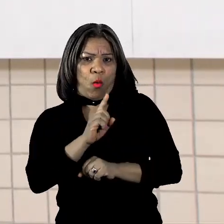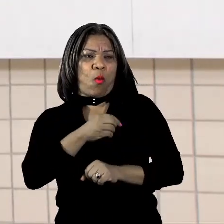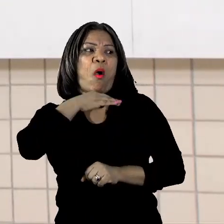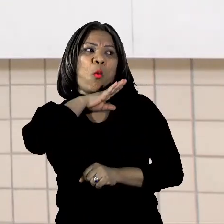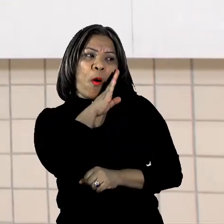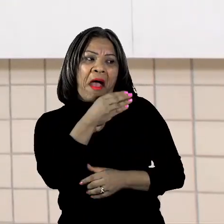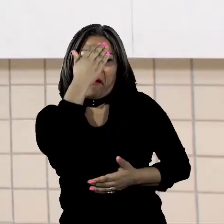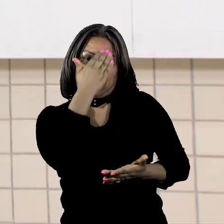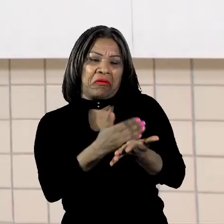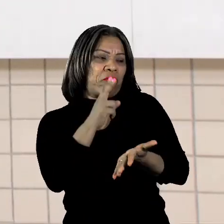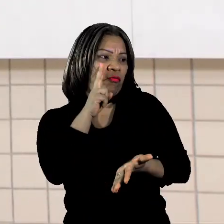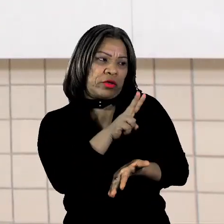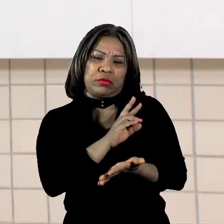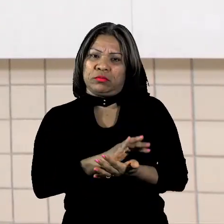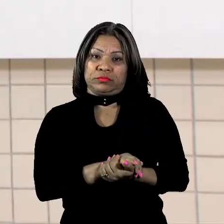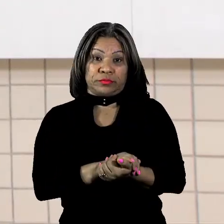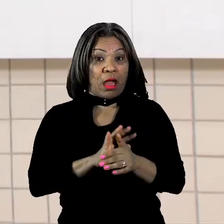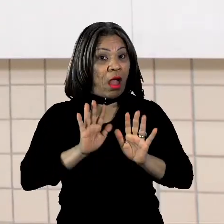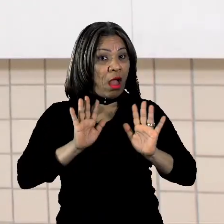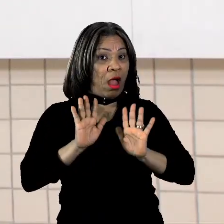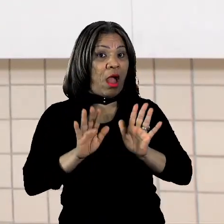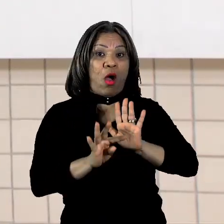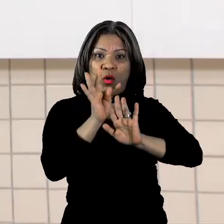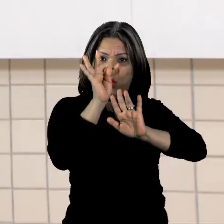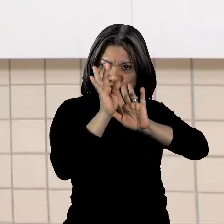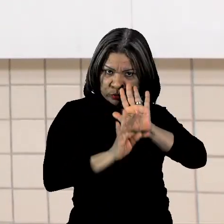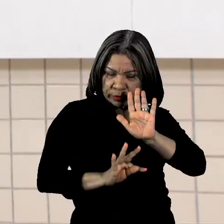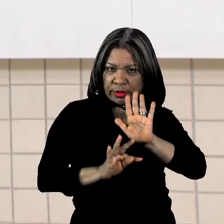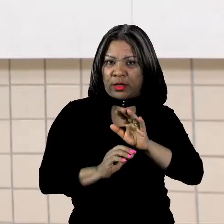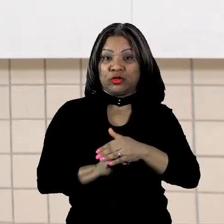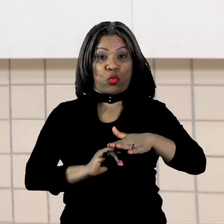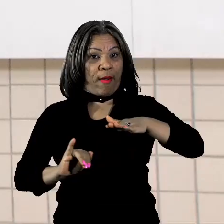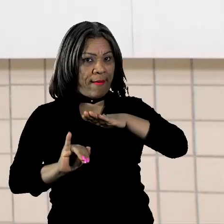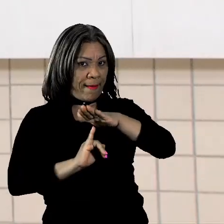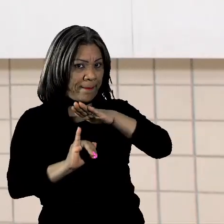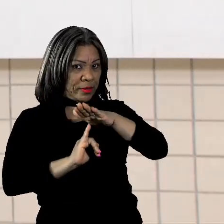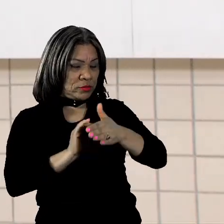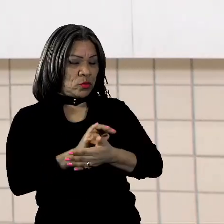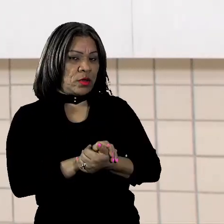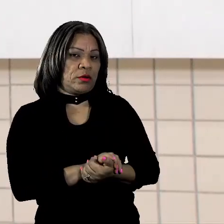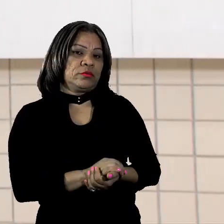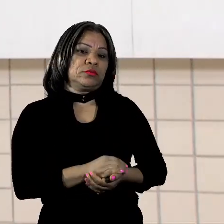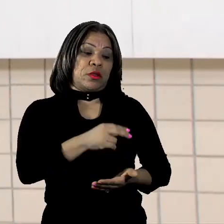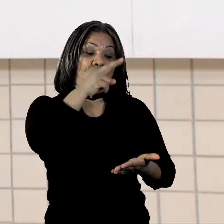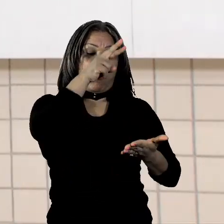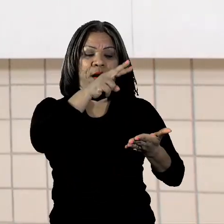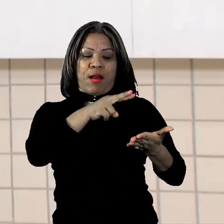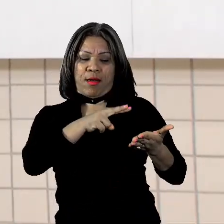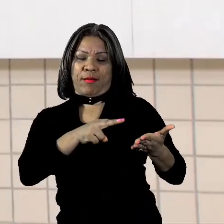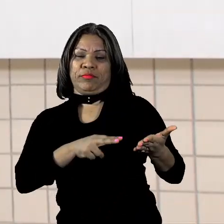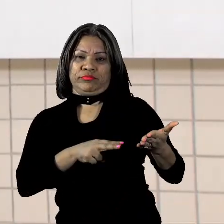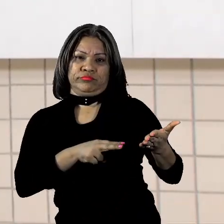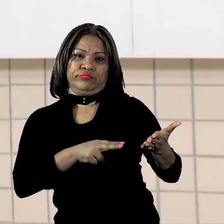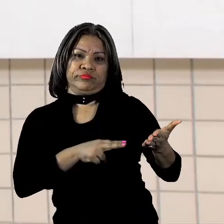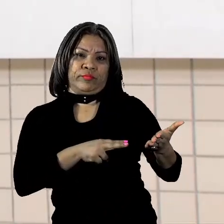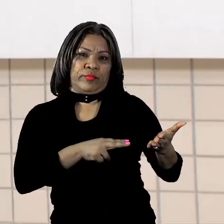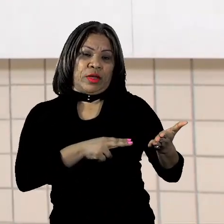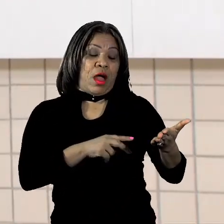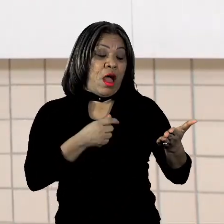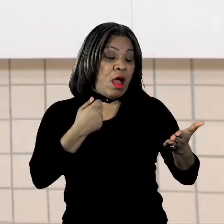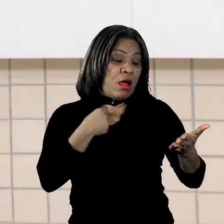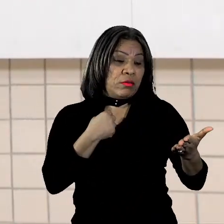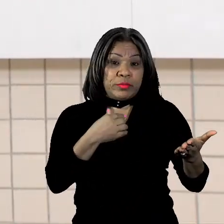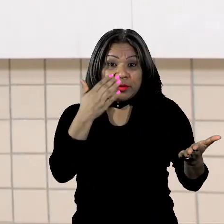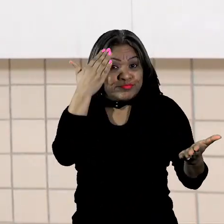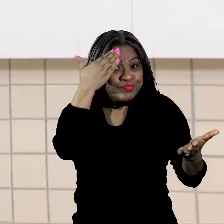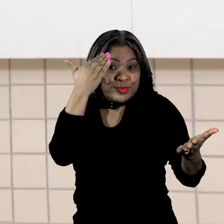texto, ele é impessoal. Quando você, quando fazemos a leitura de tais textos, não sabemos quem